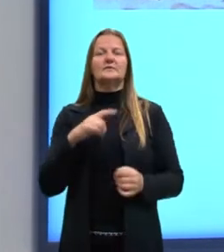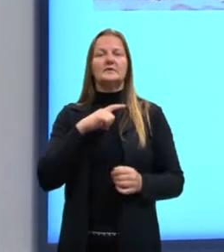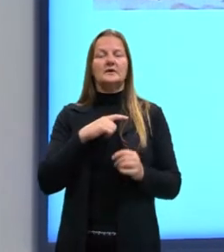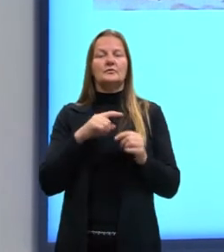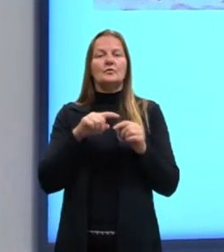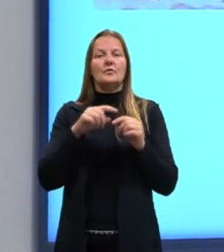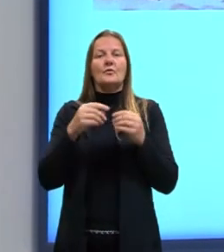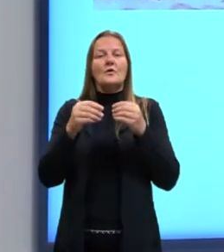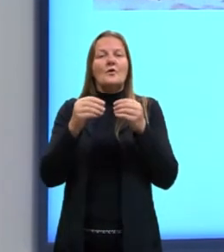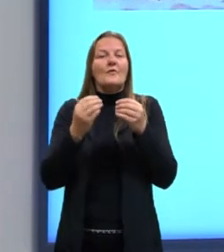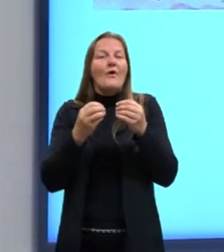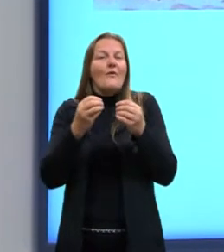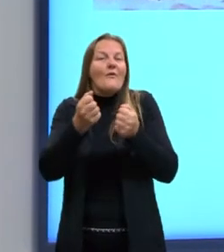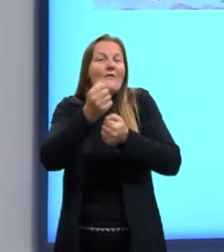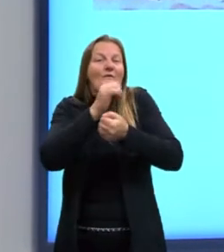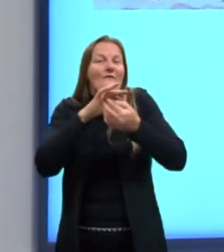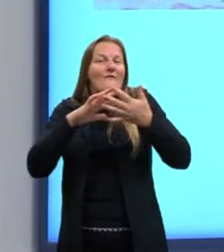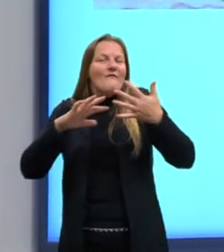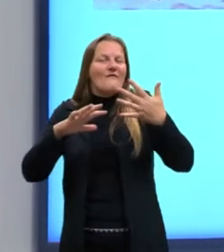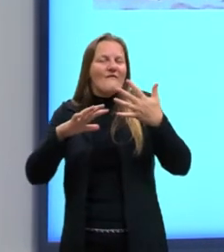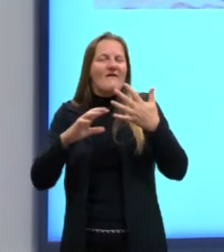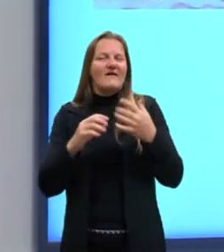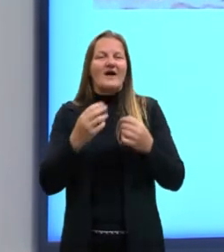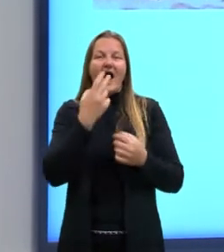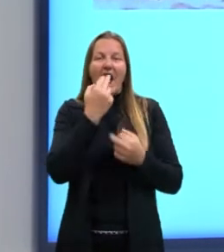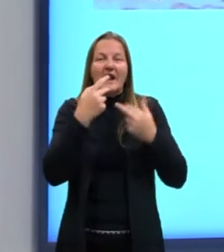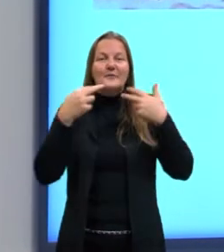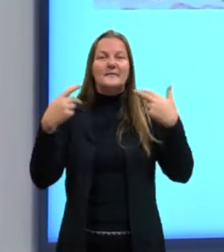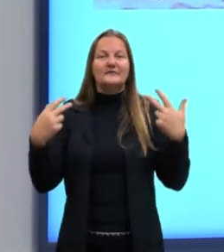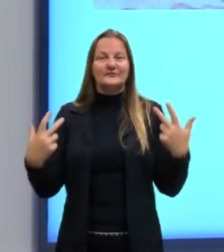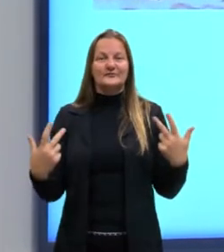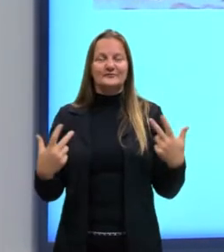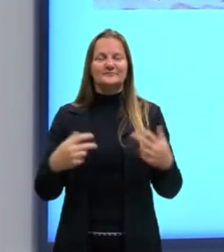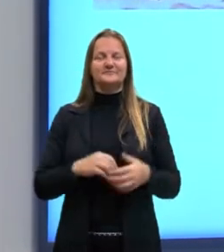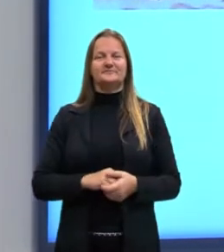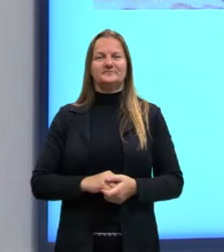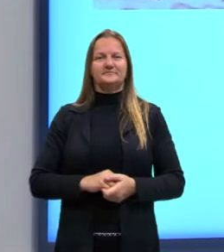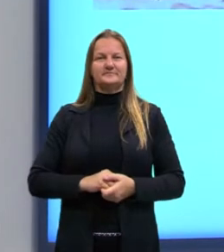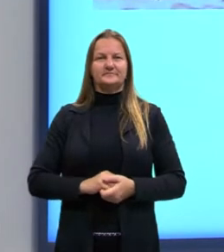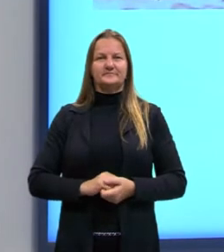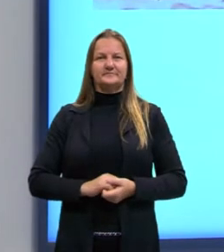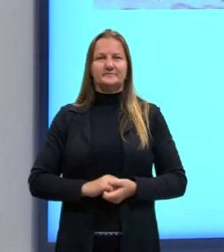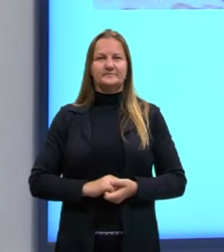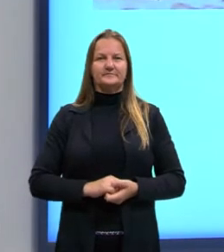um fluxo de acordo com a alimentação. O fluxo de energia através da alimentação.